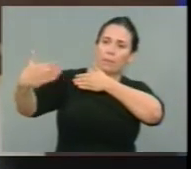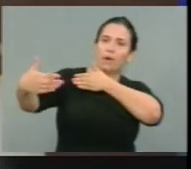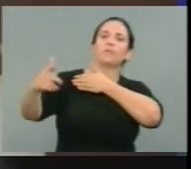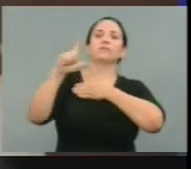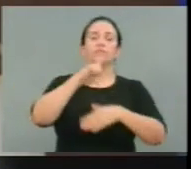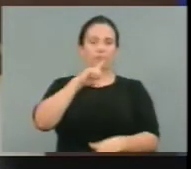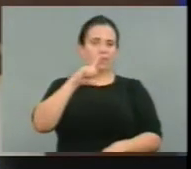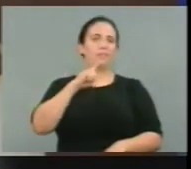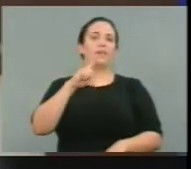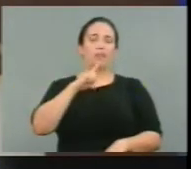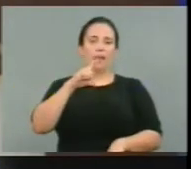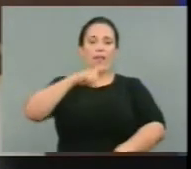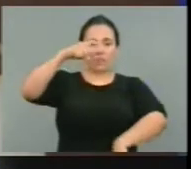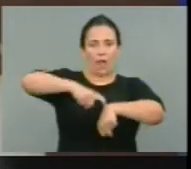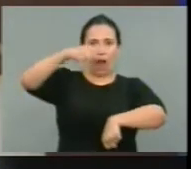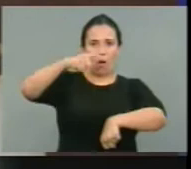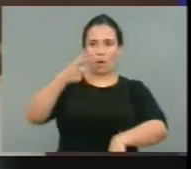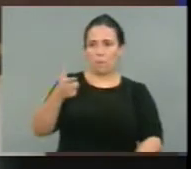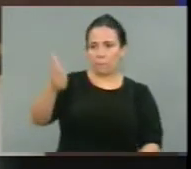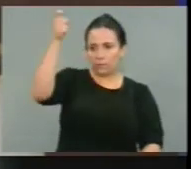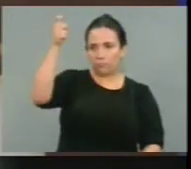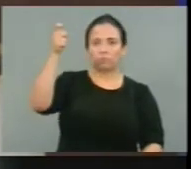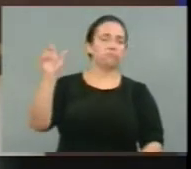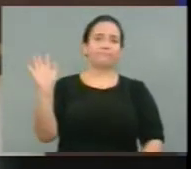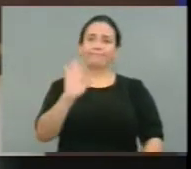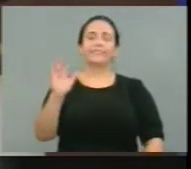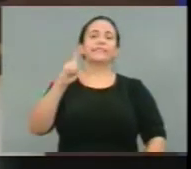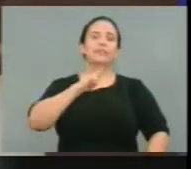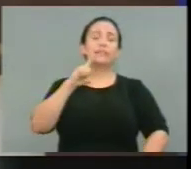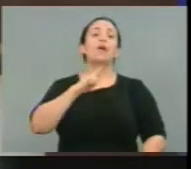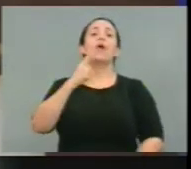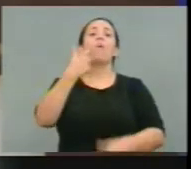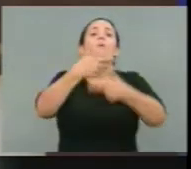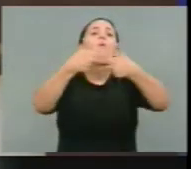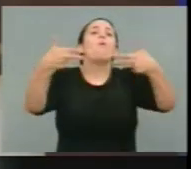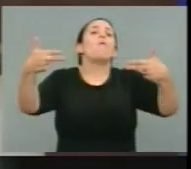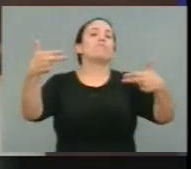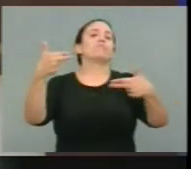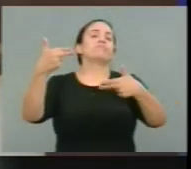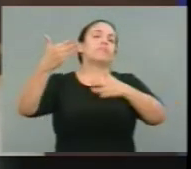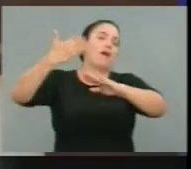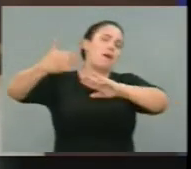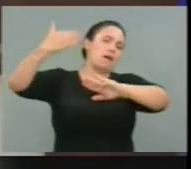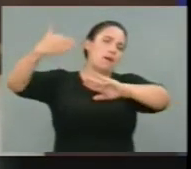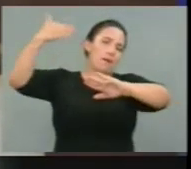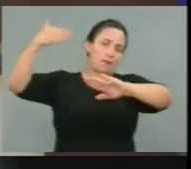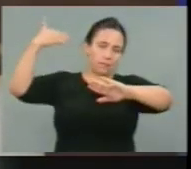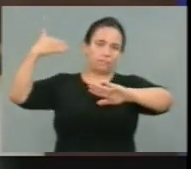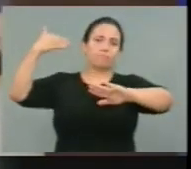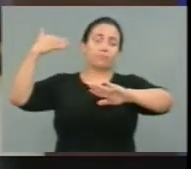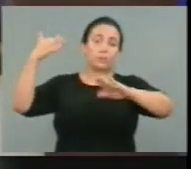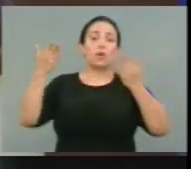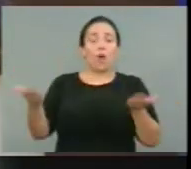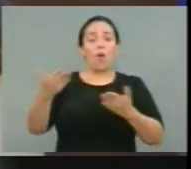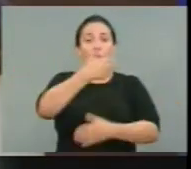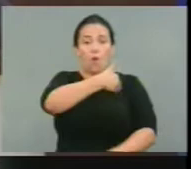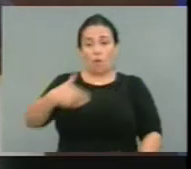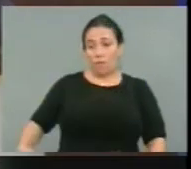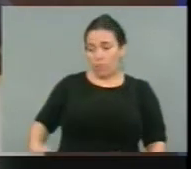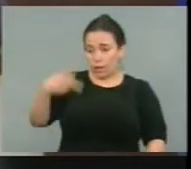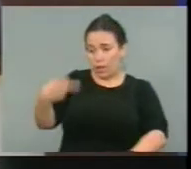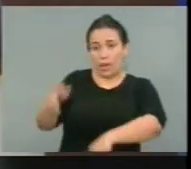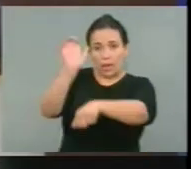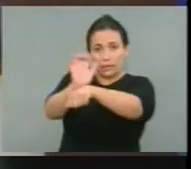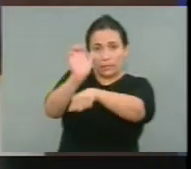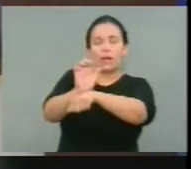processo. Ela não é um evento. Portanto, eu tenho que chegar antes desse processo. Portanto, o governo local, o governo